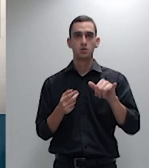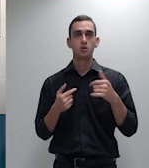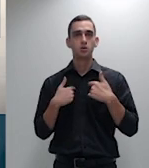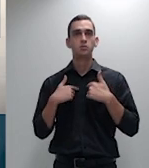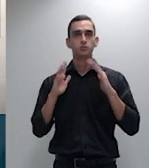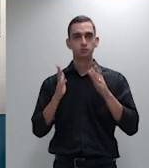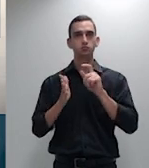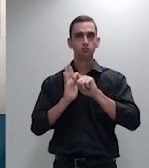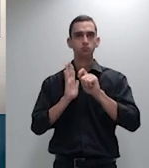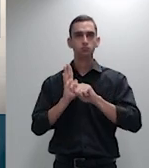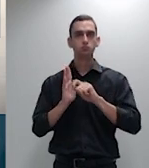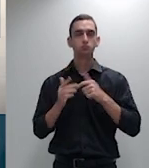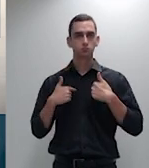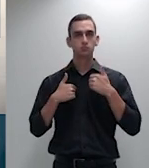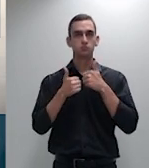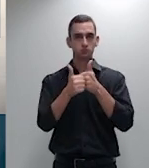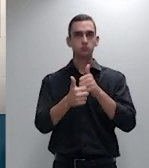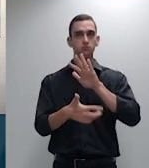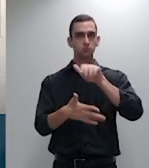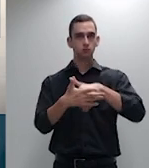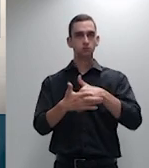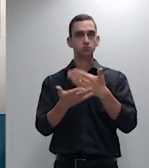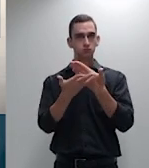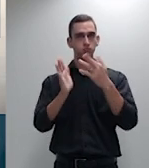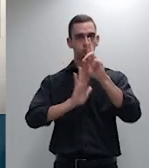a R5980